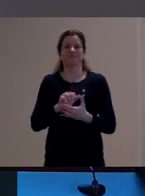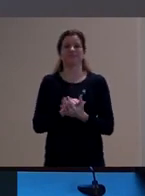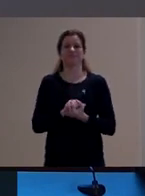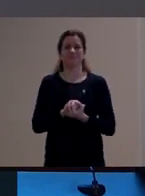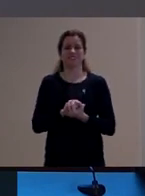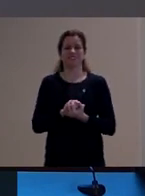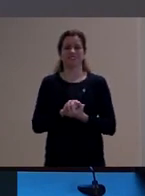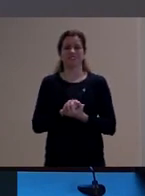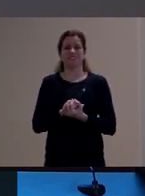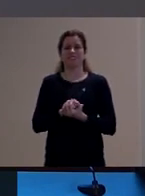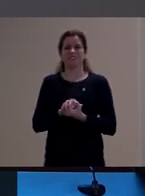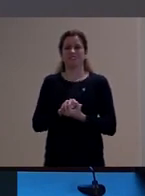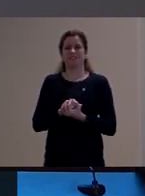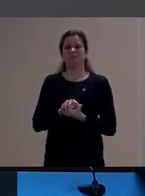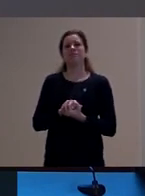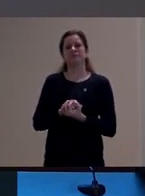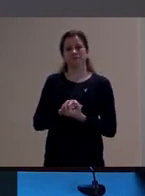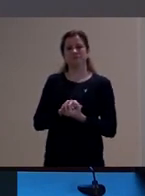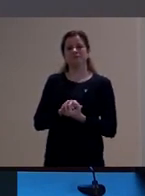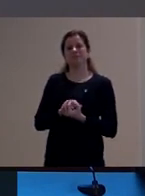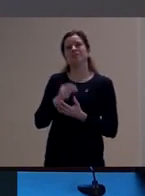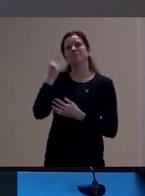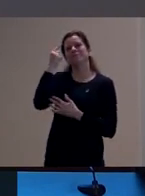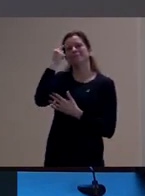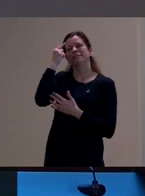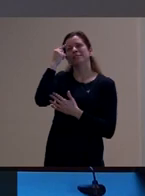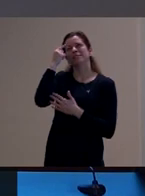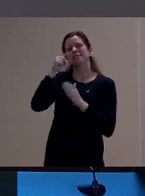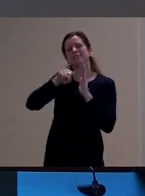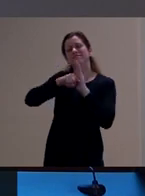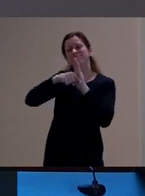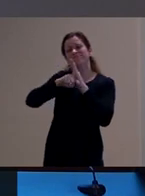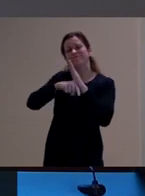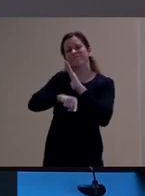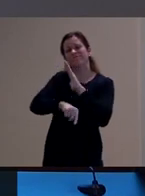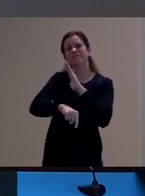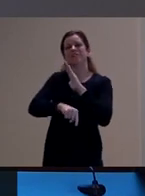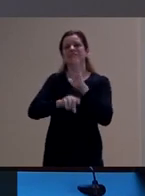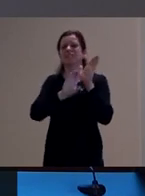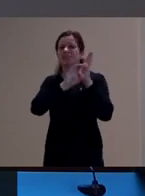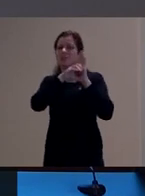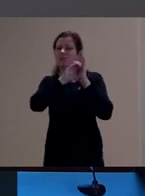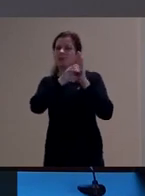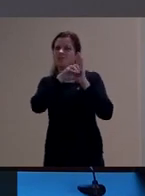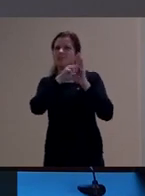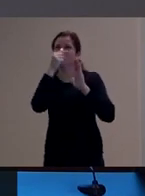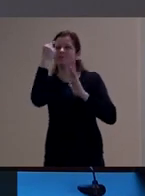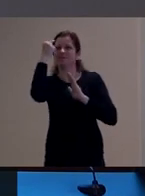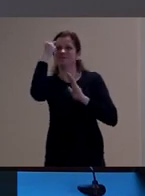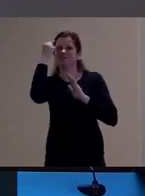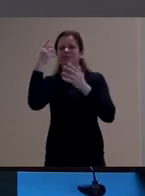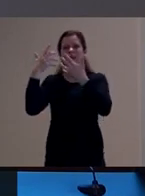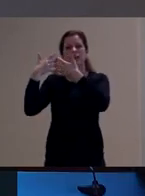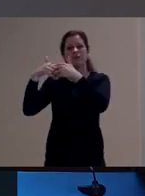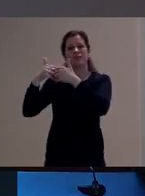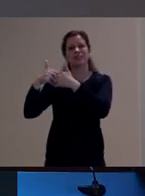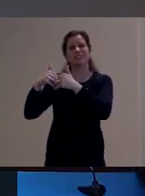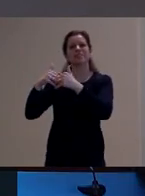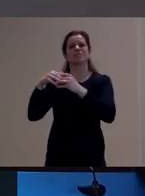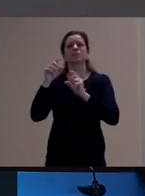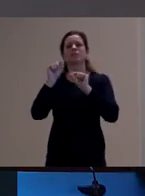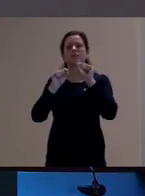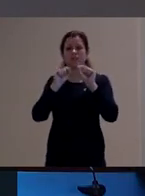Então, a opção é um pouco por ir aprofundando esse conceito, considerando que ele já aparece,